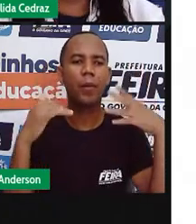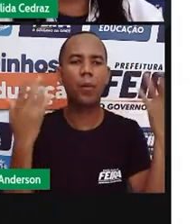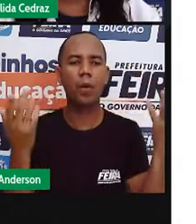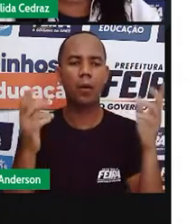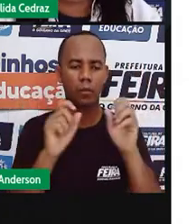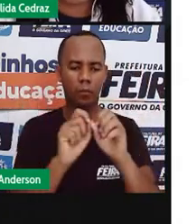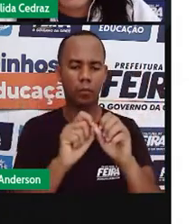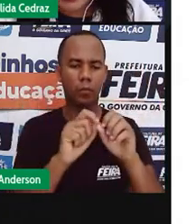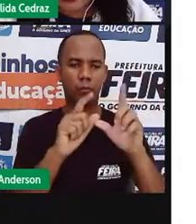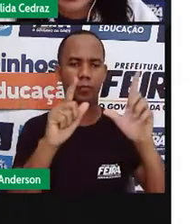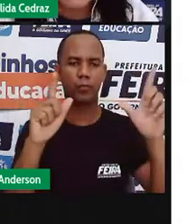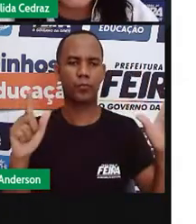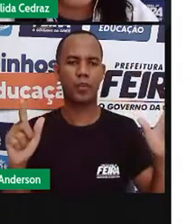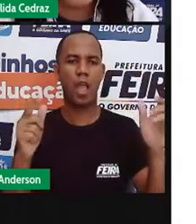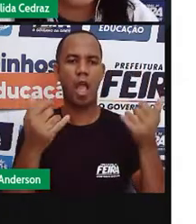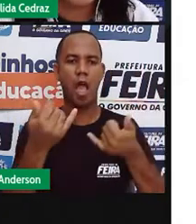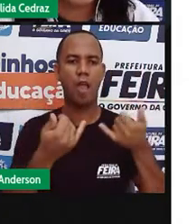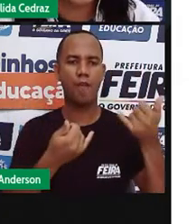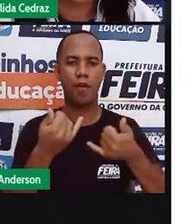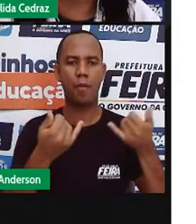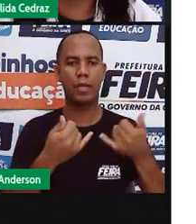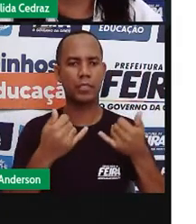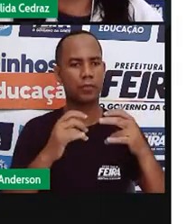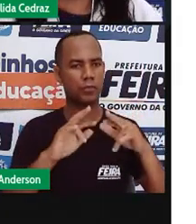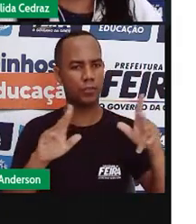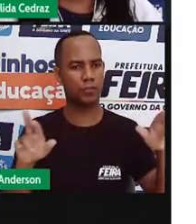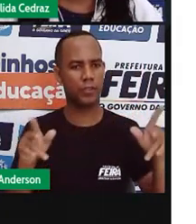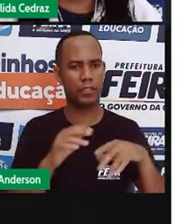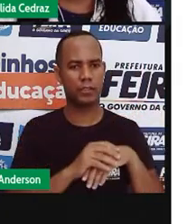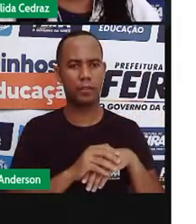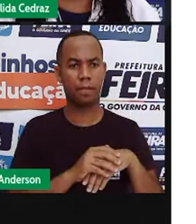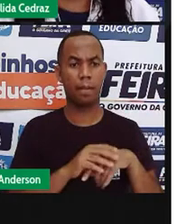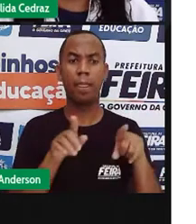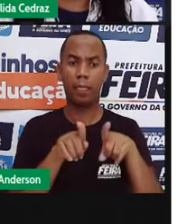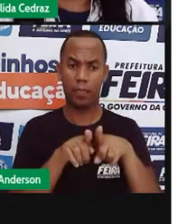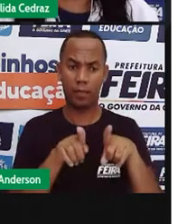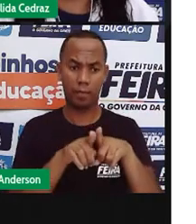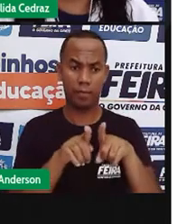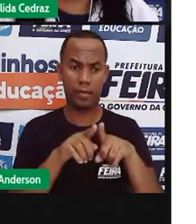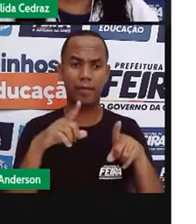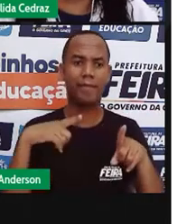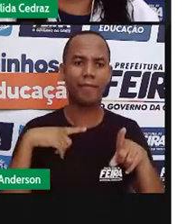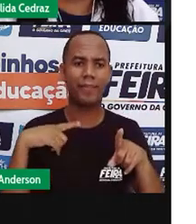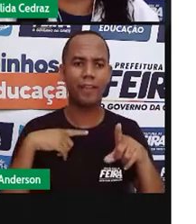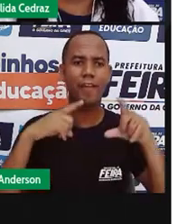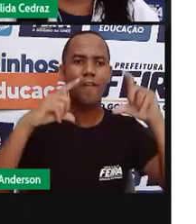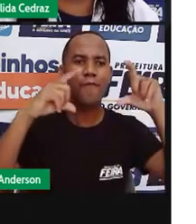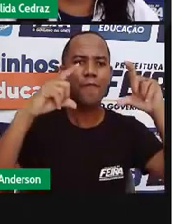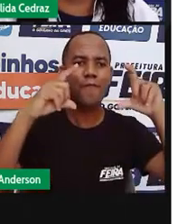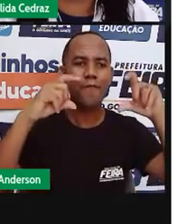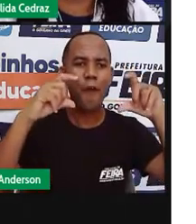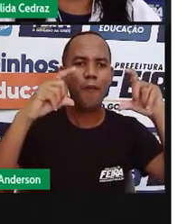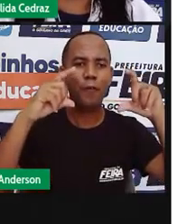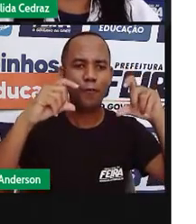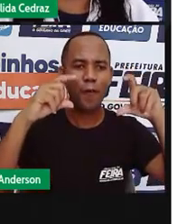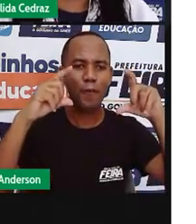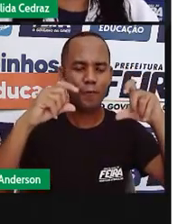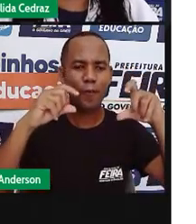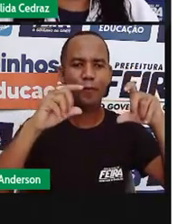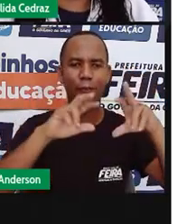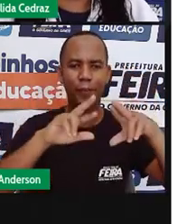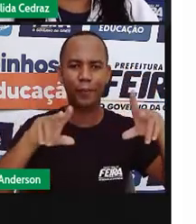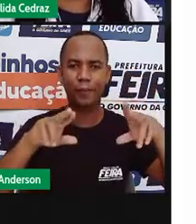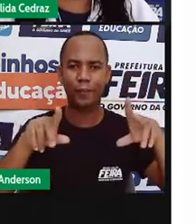abrir e você vai ter informação lá dentro. As imagens. Estática e sem movimento, tá bom? Então,